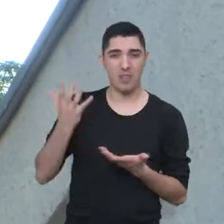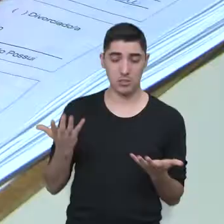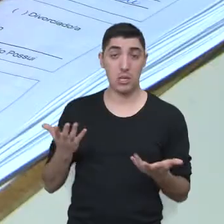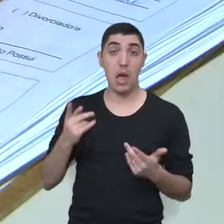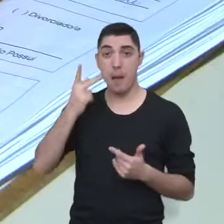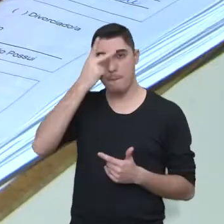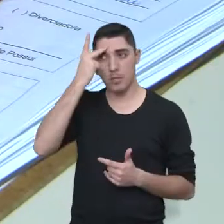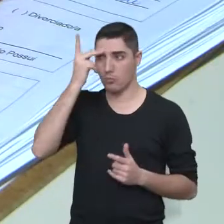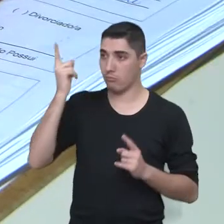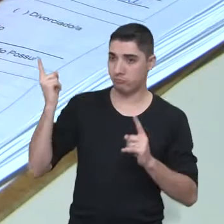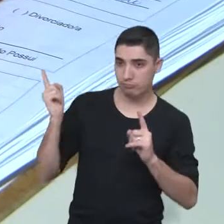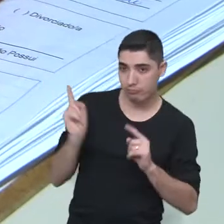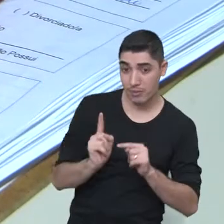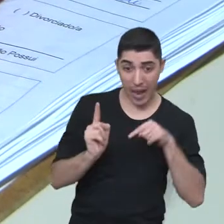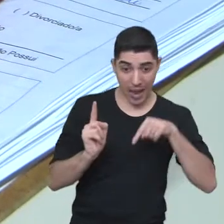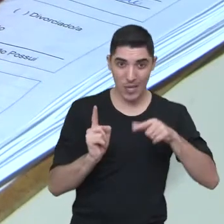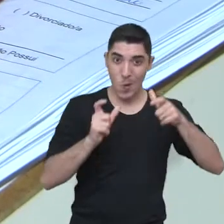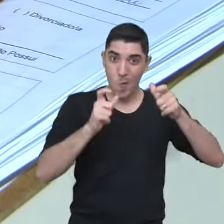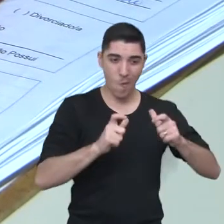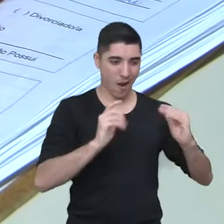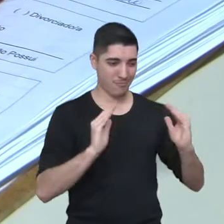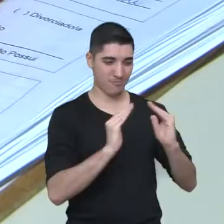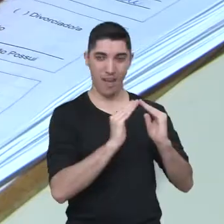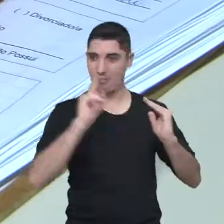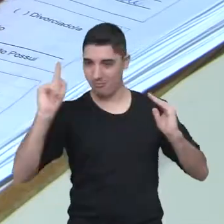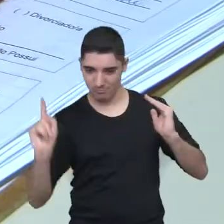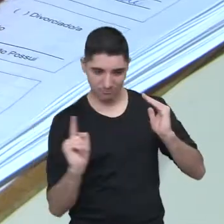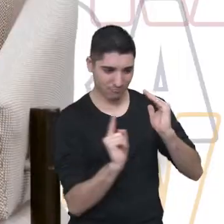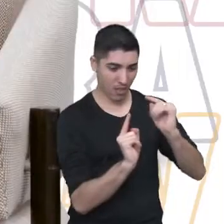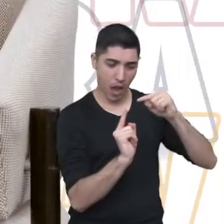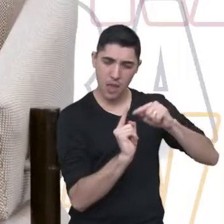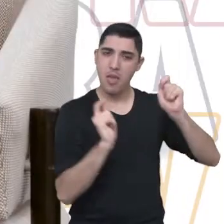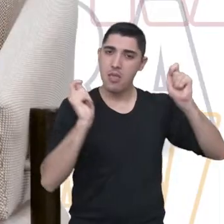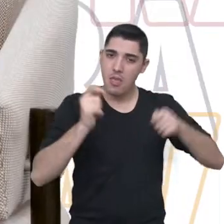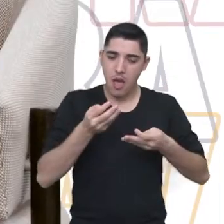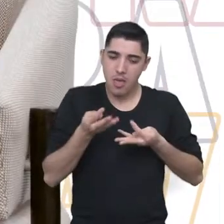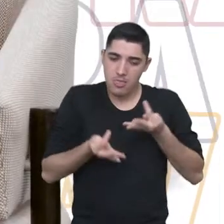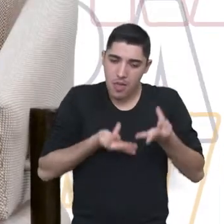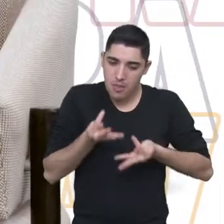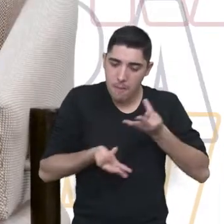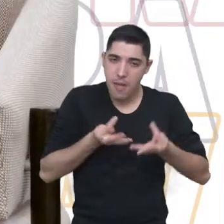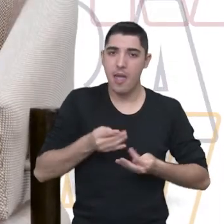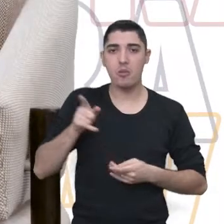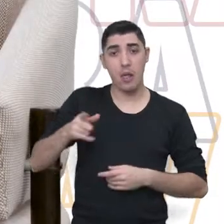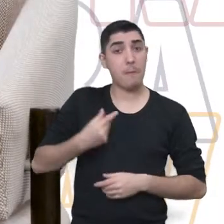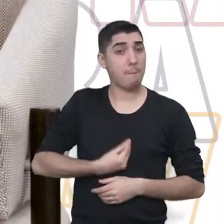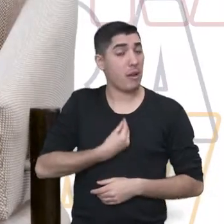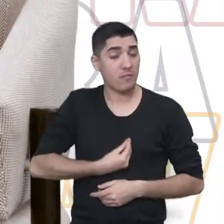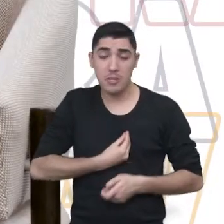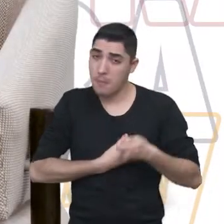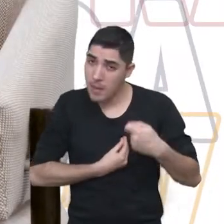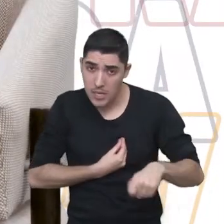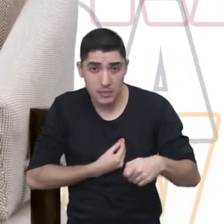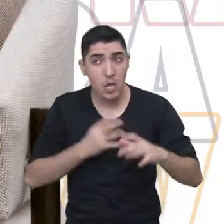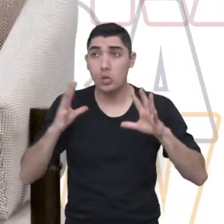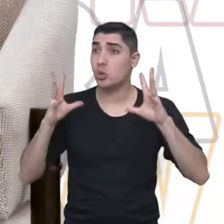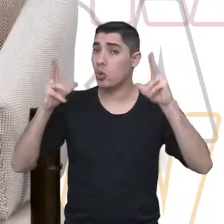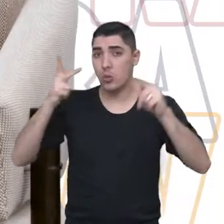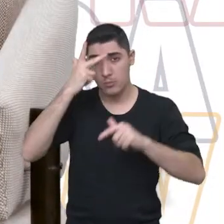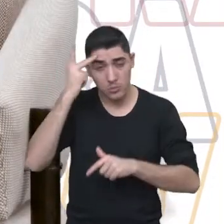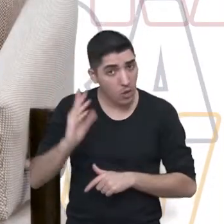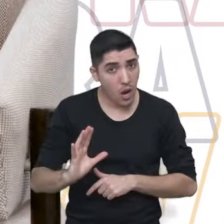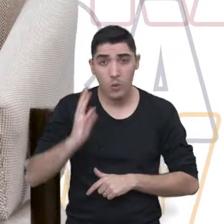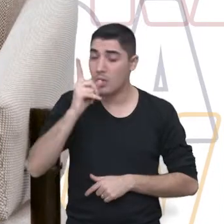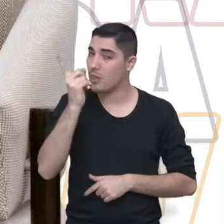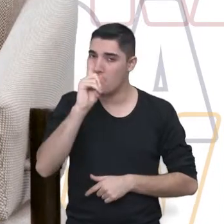para tratar esse luto, onde ela é acolhida, onde ela vai entender esse processo que ela tem que vivenciar, que todo